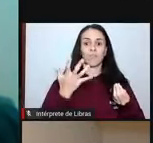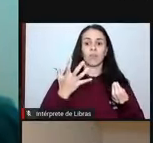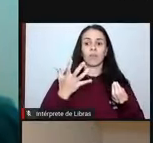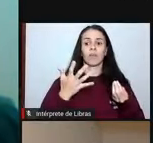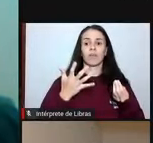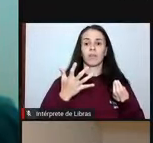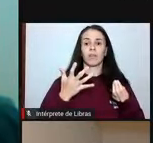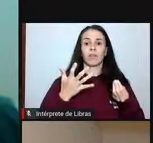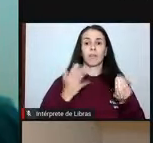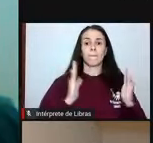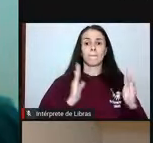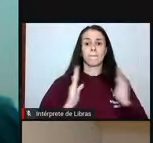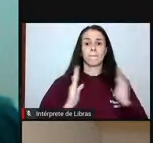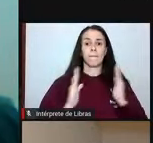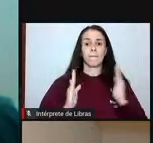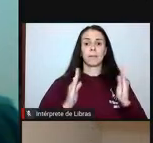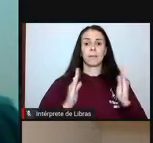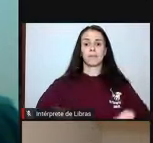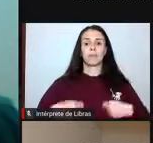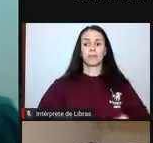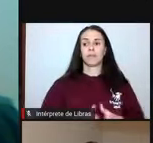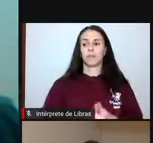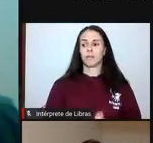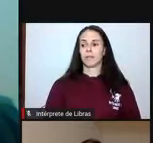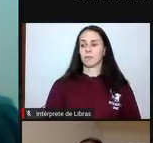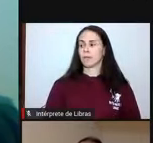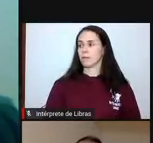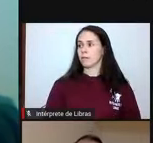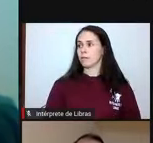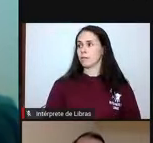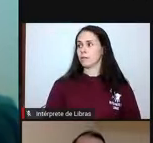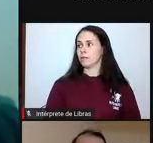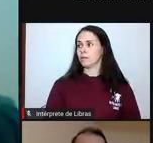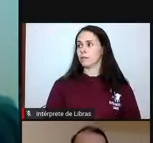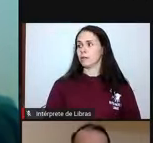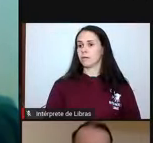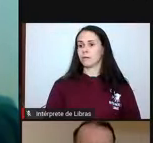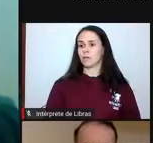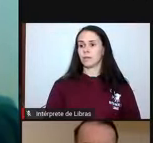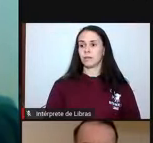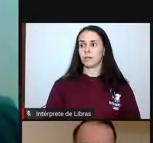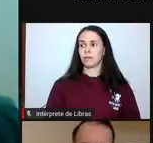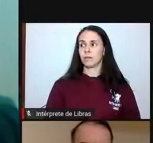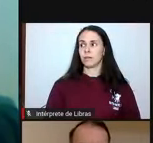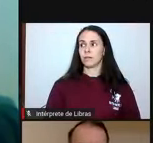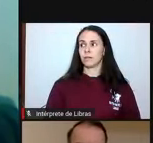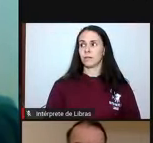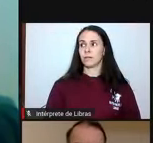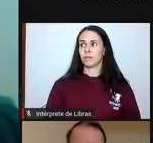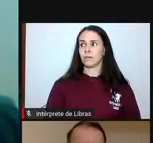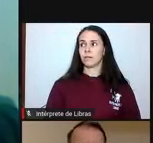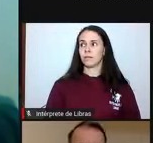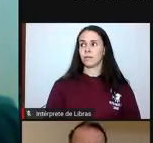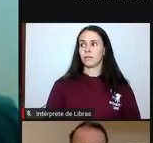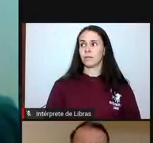o momento que a gente mais precisa, professor. Fique à vontade, professor. Olá, professor Girard,